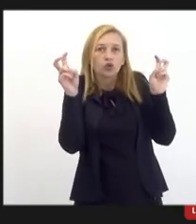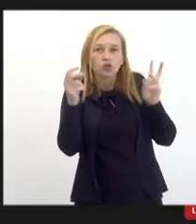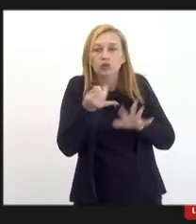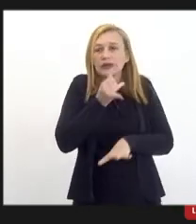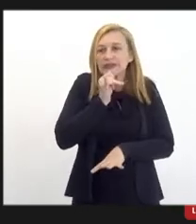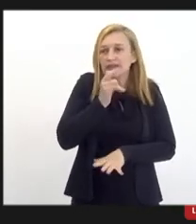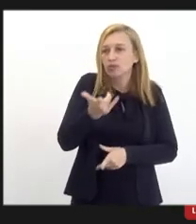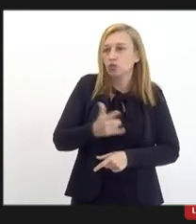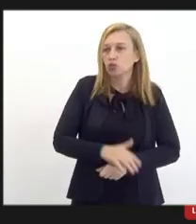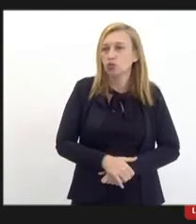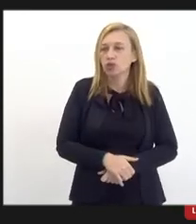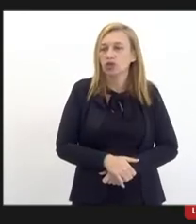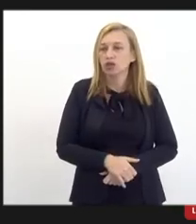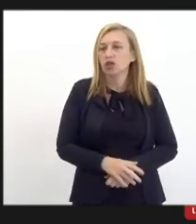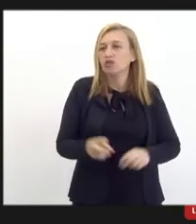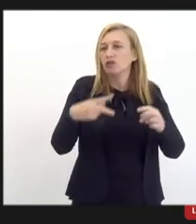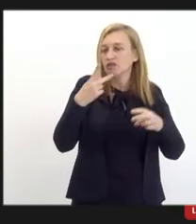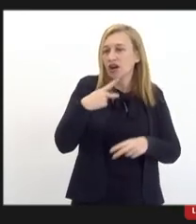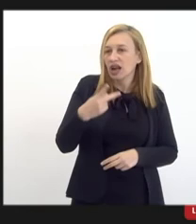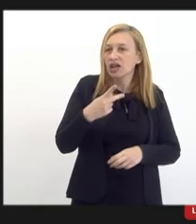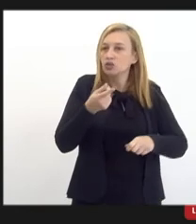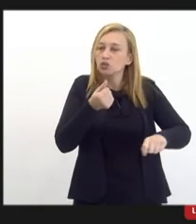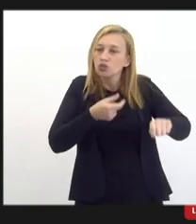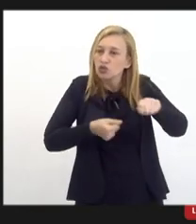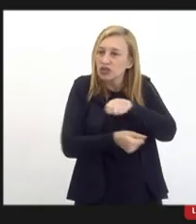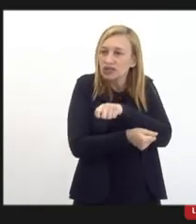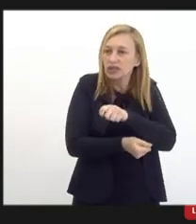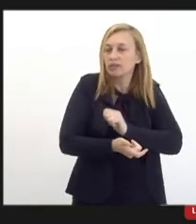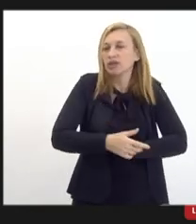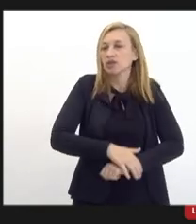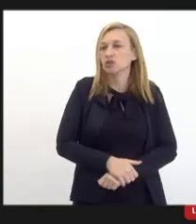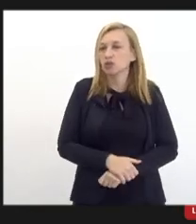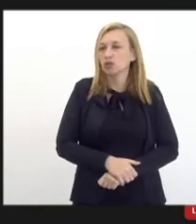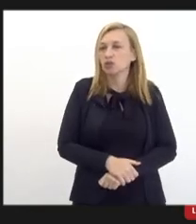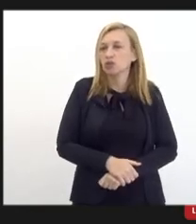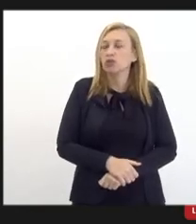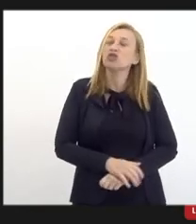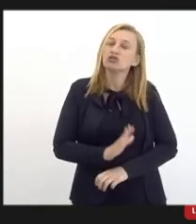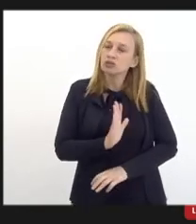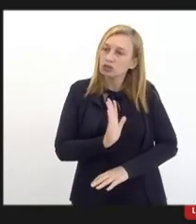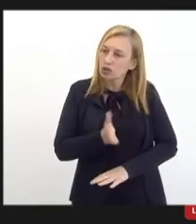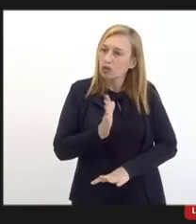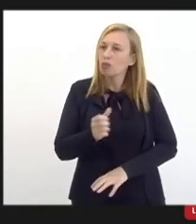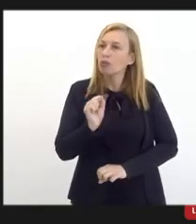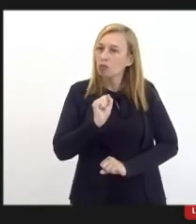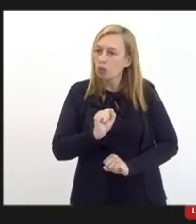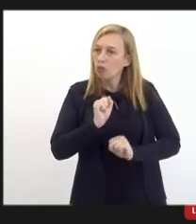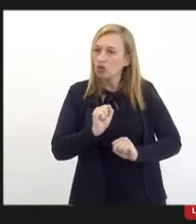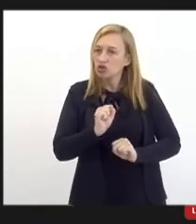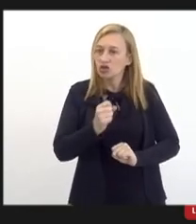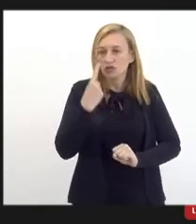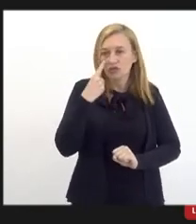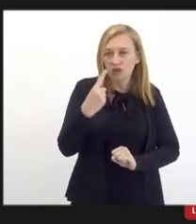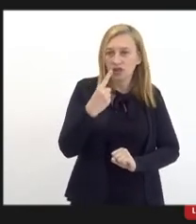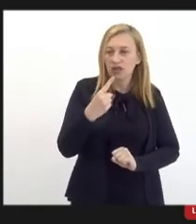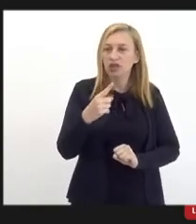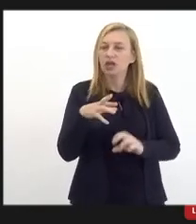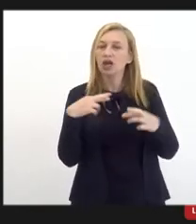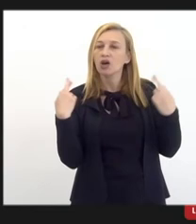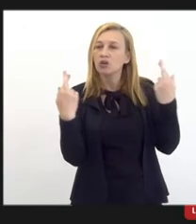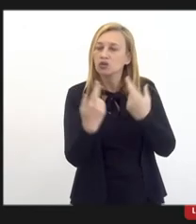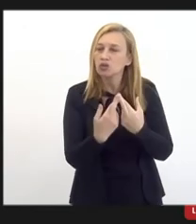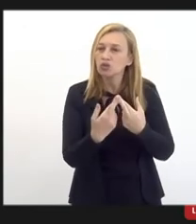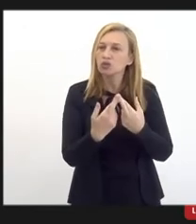exemplo, que foi colocada do financiamento, isso a gente pode já estar promovendo uma reunião,